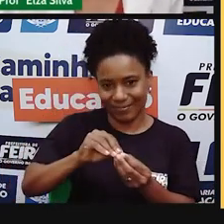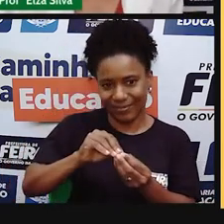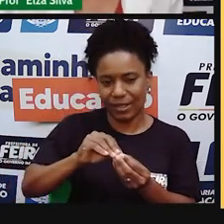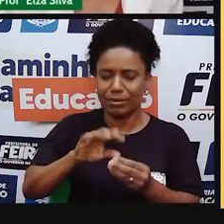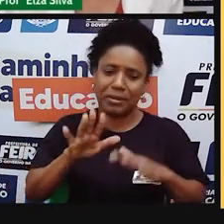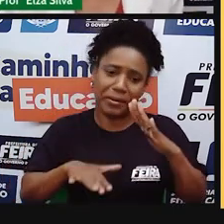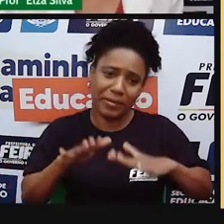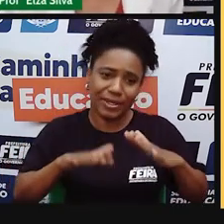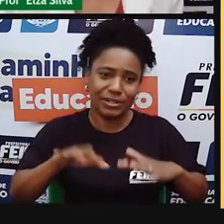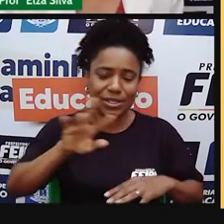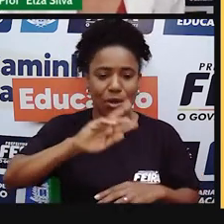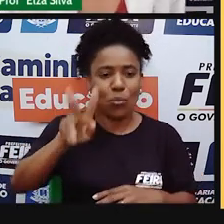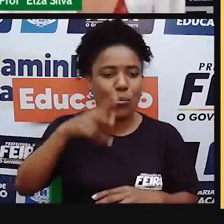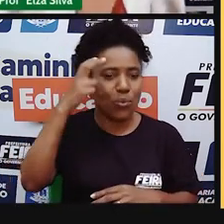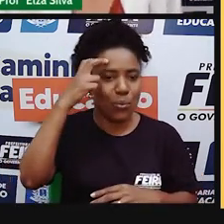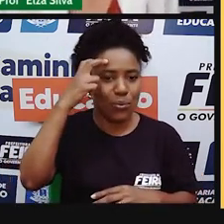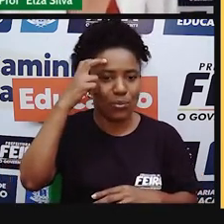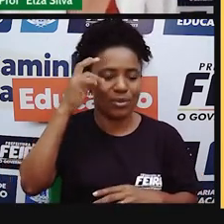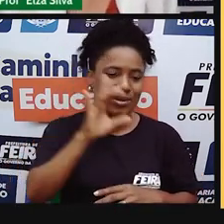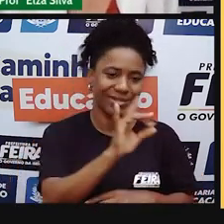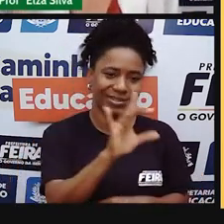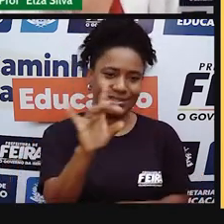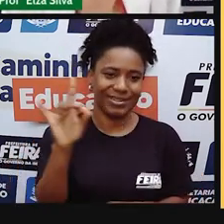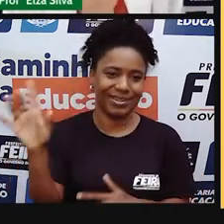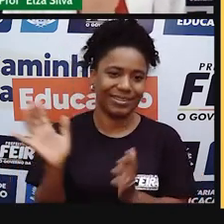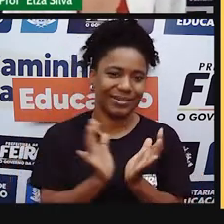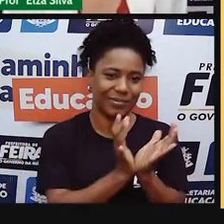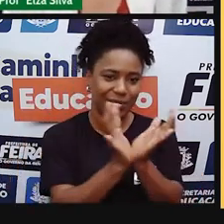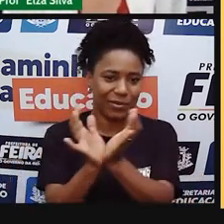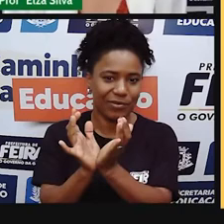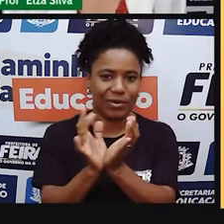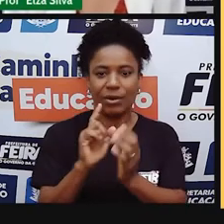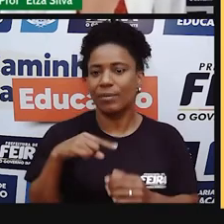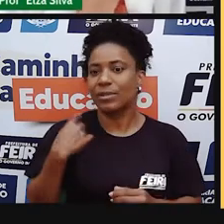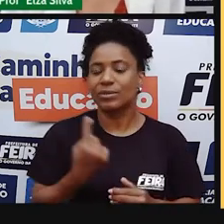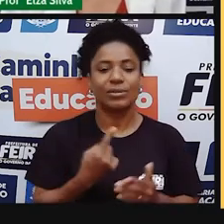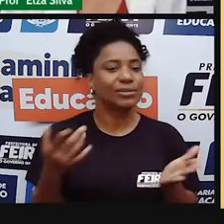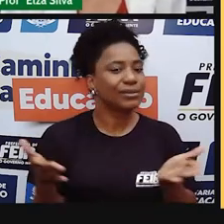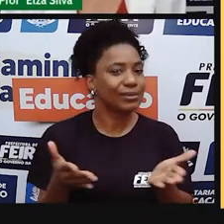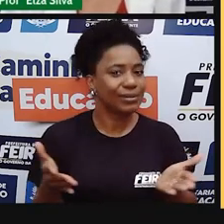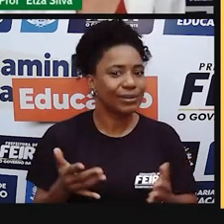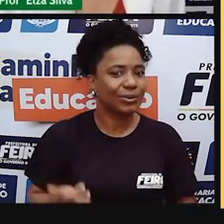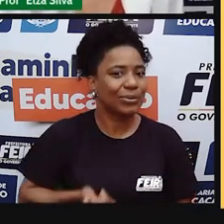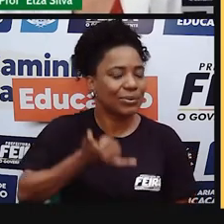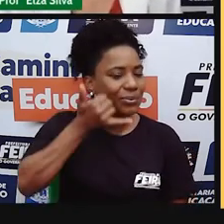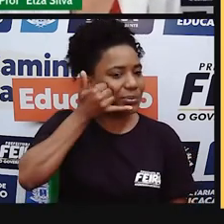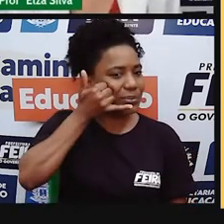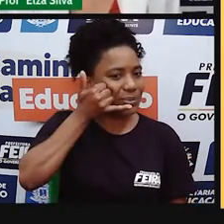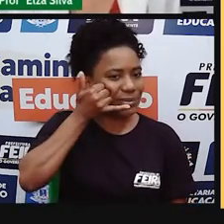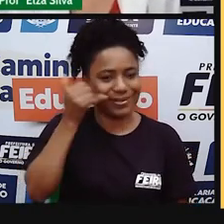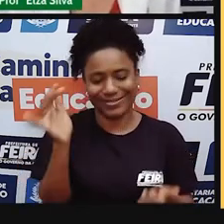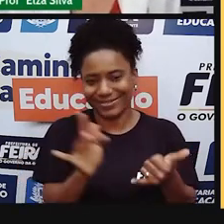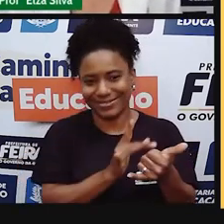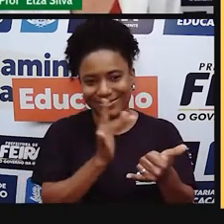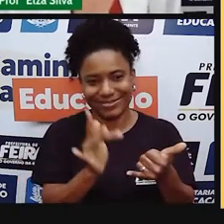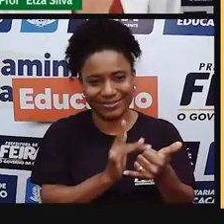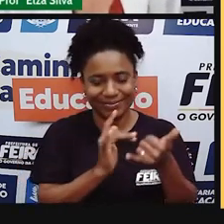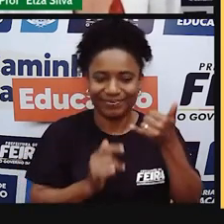de cada povo. Mas hoje, nós utilizamos os telefones and cell phones.